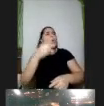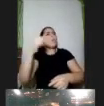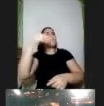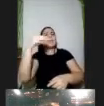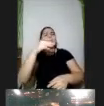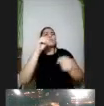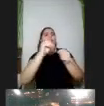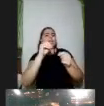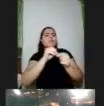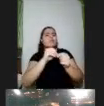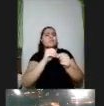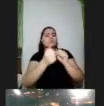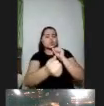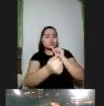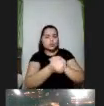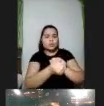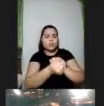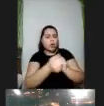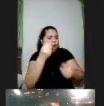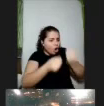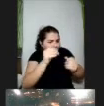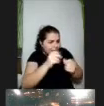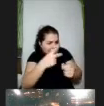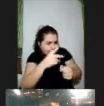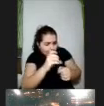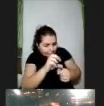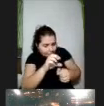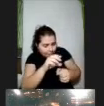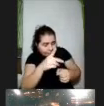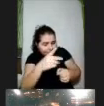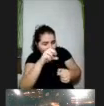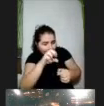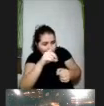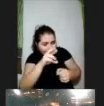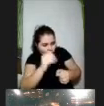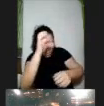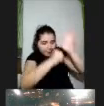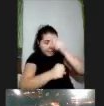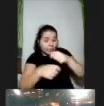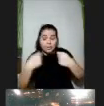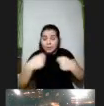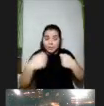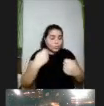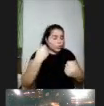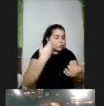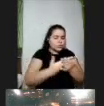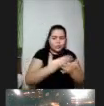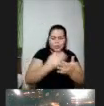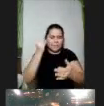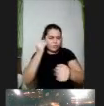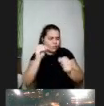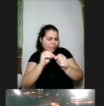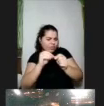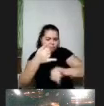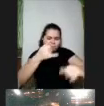monitoria do Pedro ele falou nossa como é eu vou fazer o Pedro aprender isso era um conceito muito difícil e aí ele teve que estudar várias formas ele pensou em construir um jogo junto com o